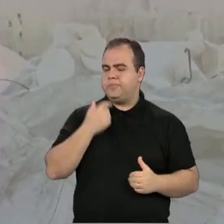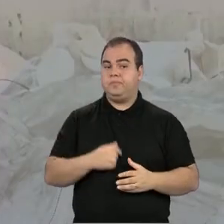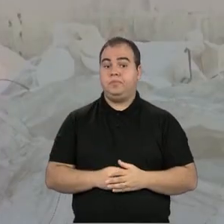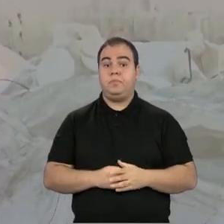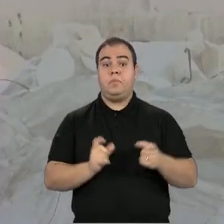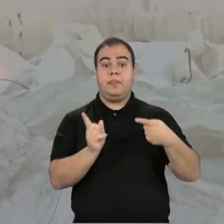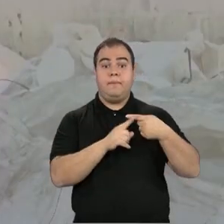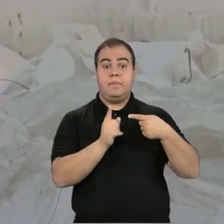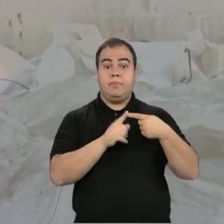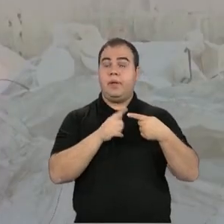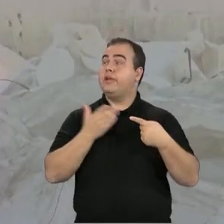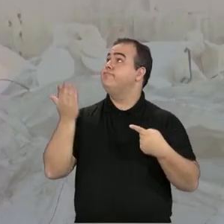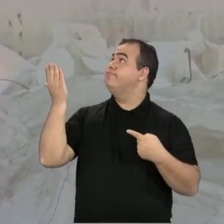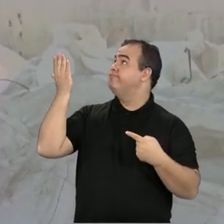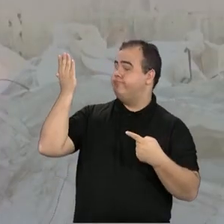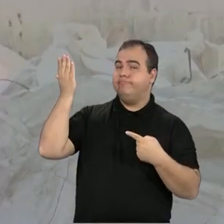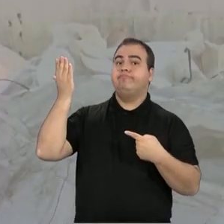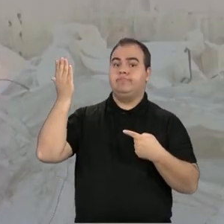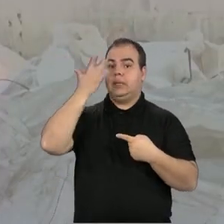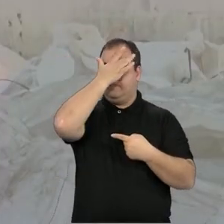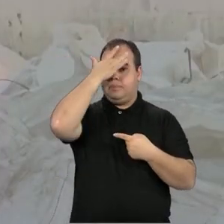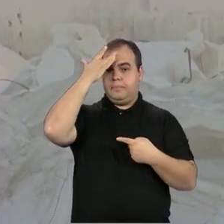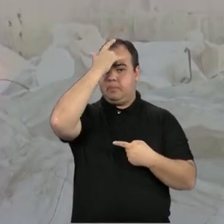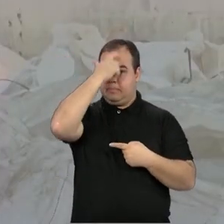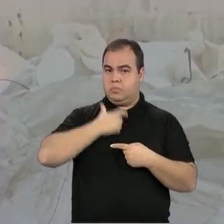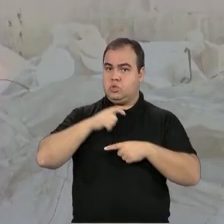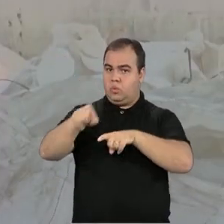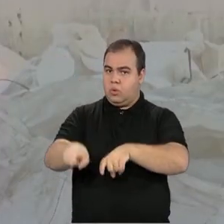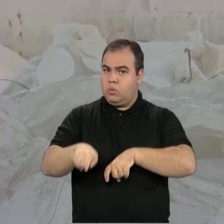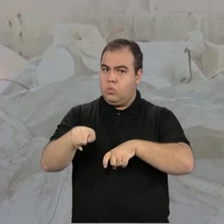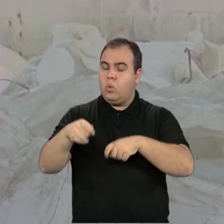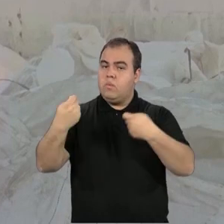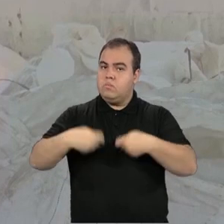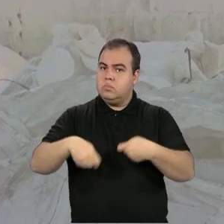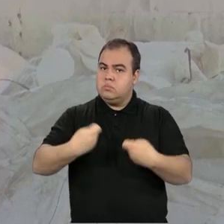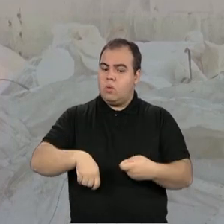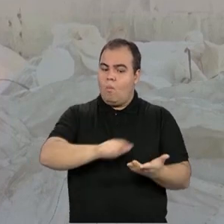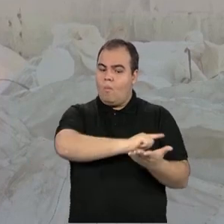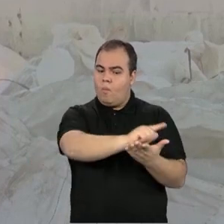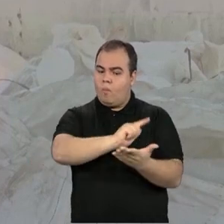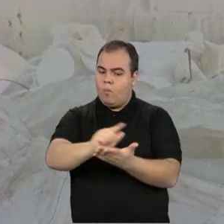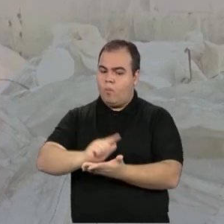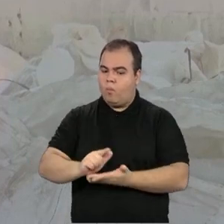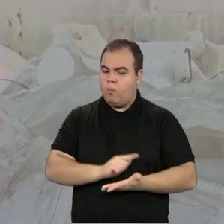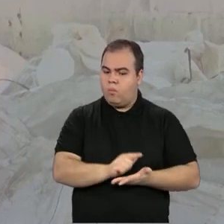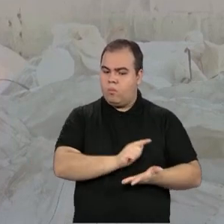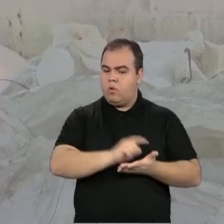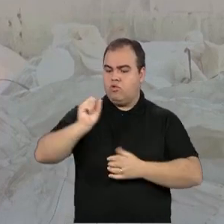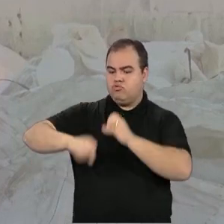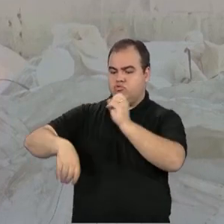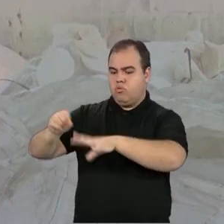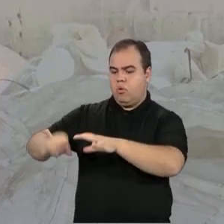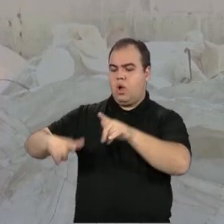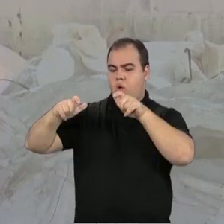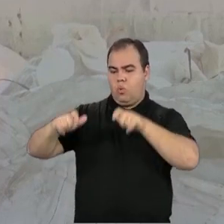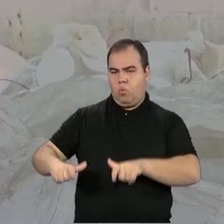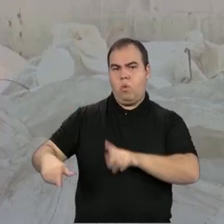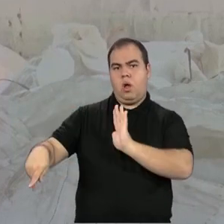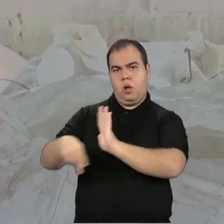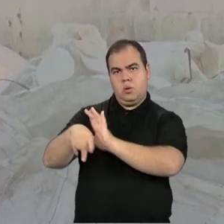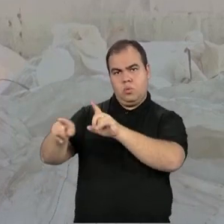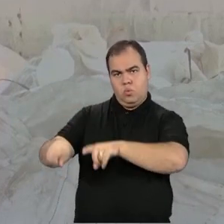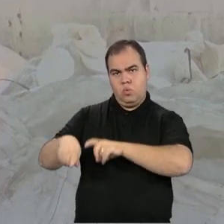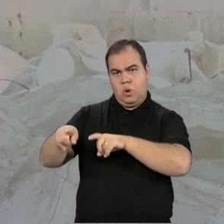é o agricultor, que tem que lavar, inutilizar e armazenar essa embalagem na propriedade rural e